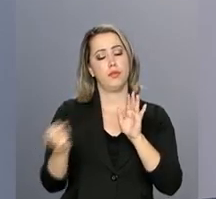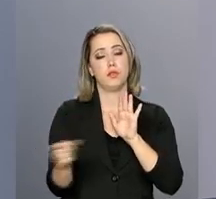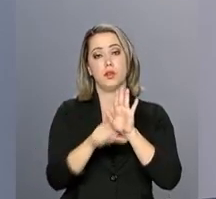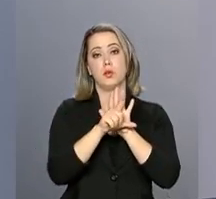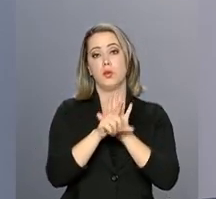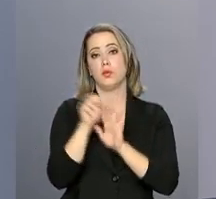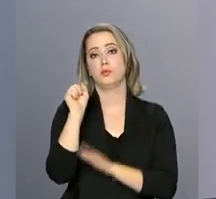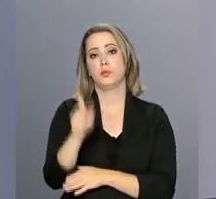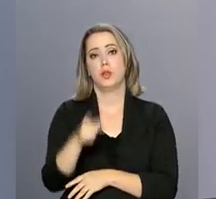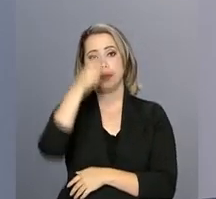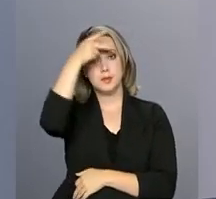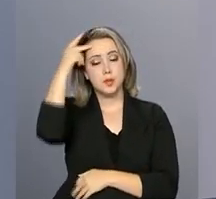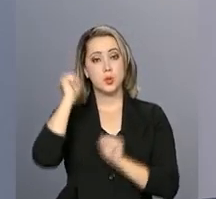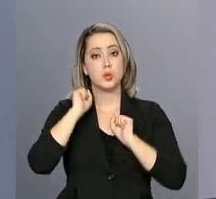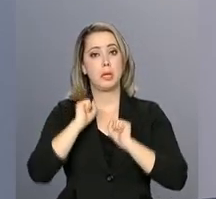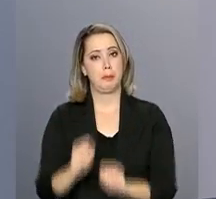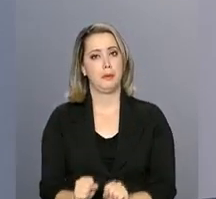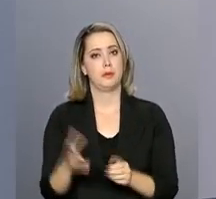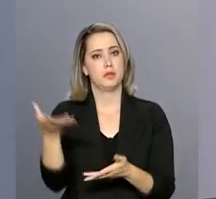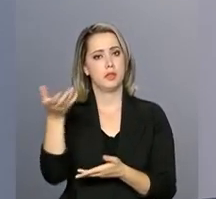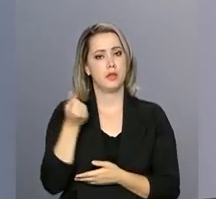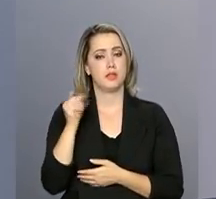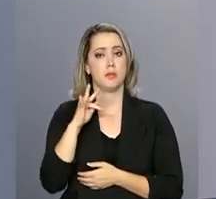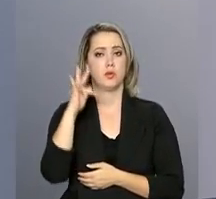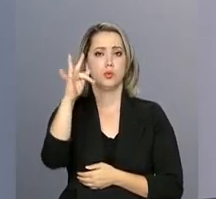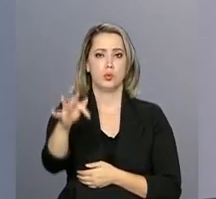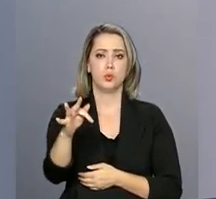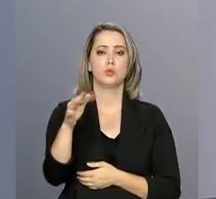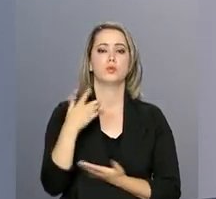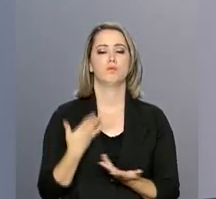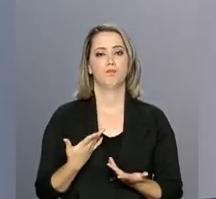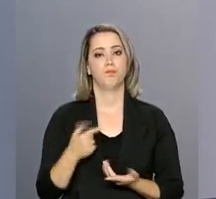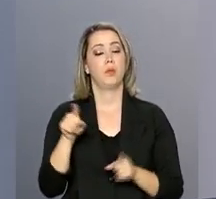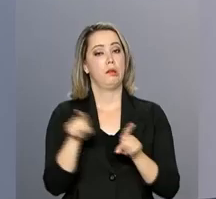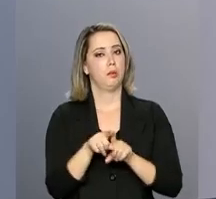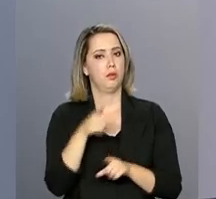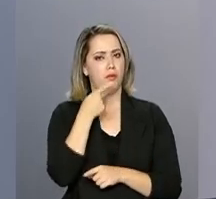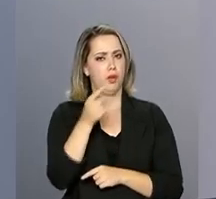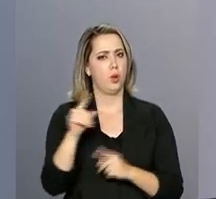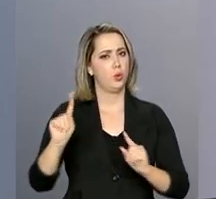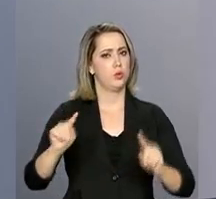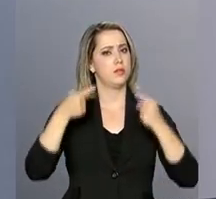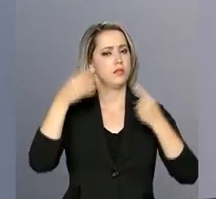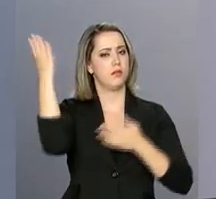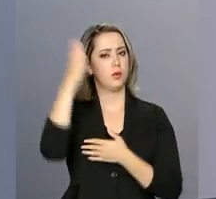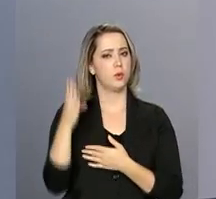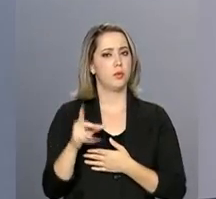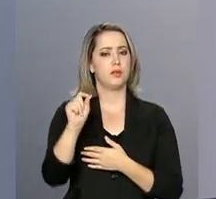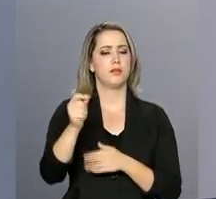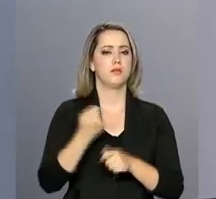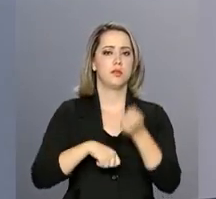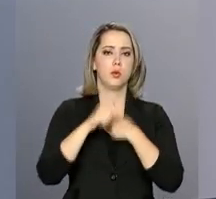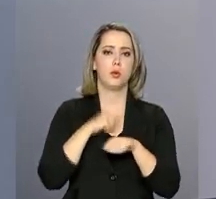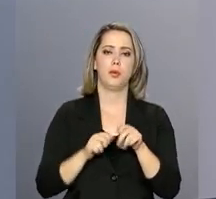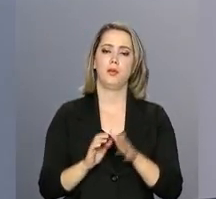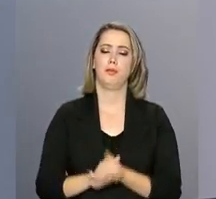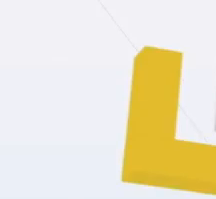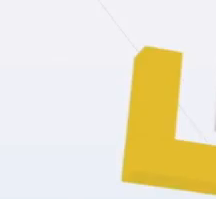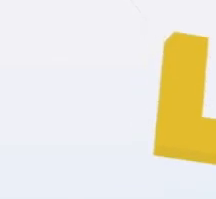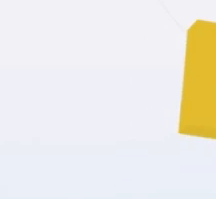brasileiros possam receber os benefícios no futuro. Ele ainda falou sobre os desafios para o Brasil na área econômica.